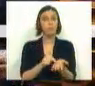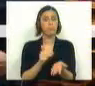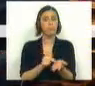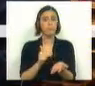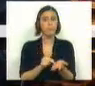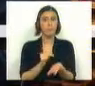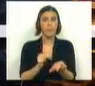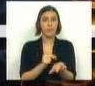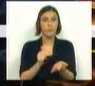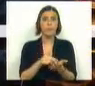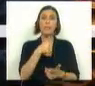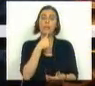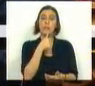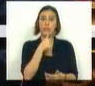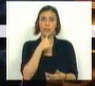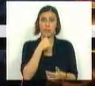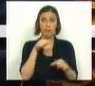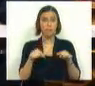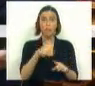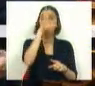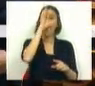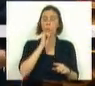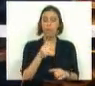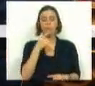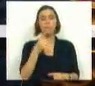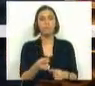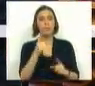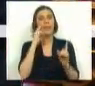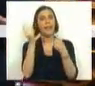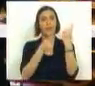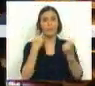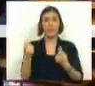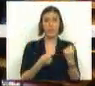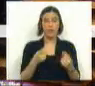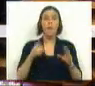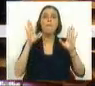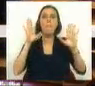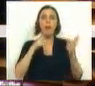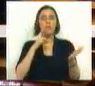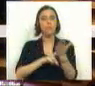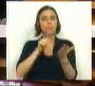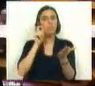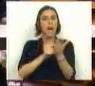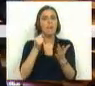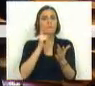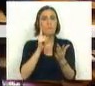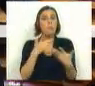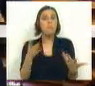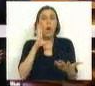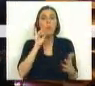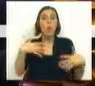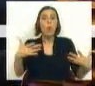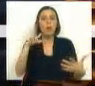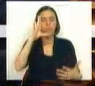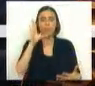aguarda por uma decisão deste Governo que diz que está em revisão mas sem qualquer calendarização, não sabemos para quando.